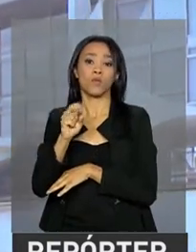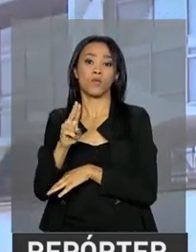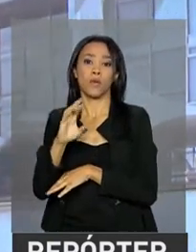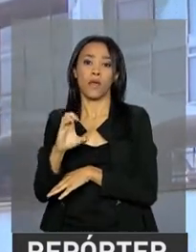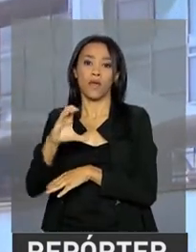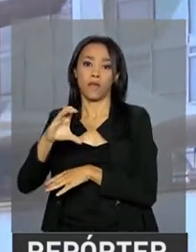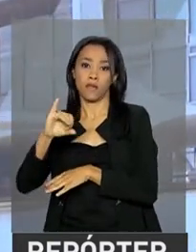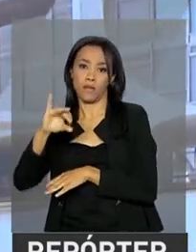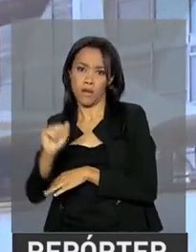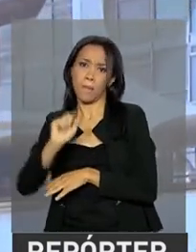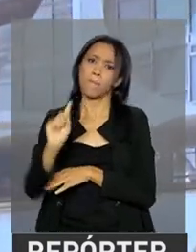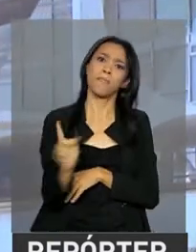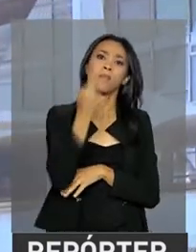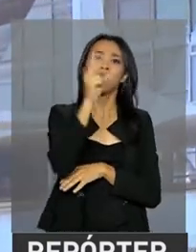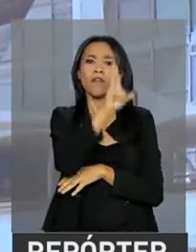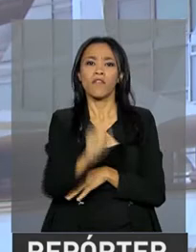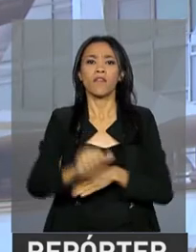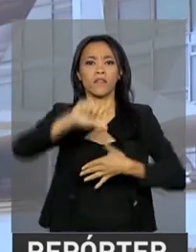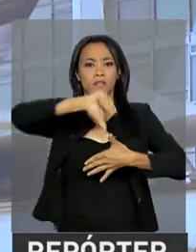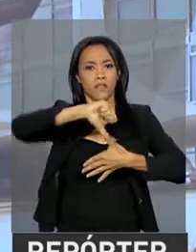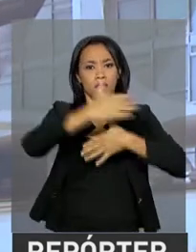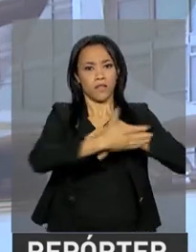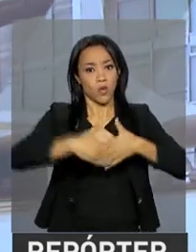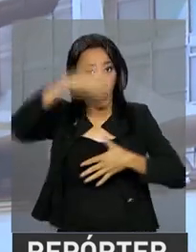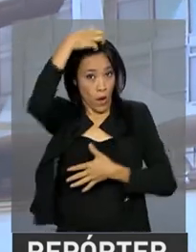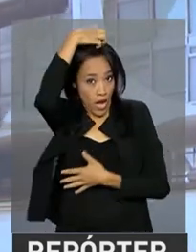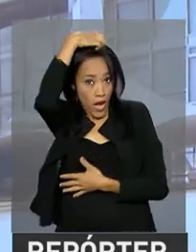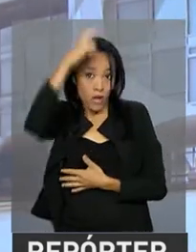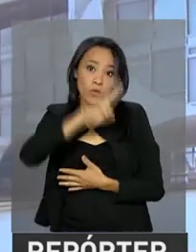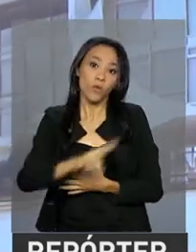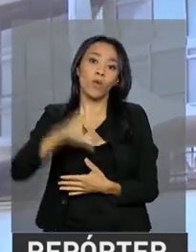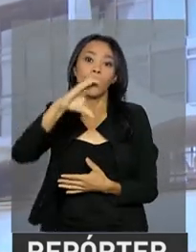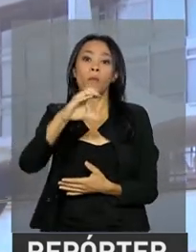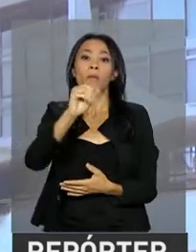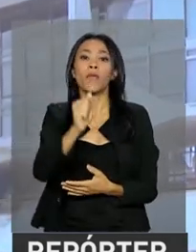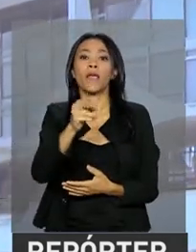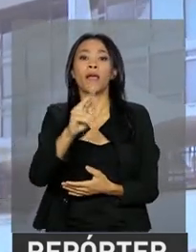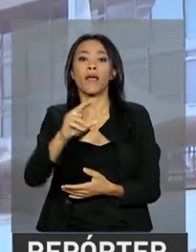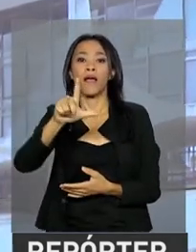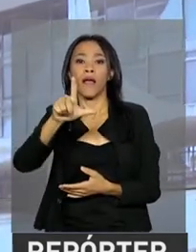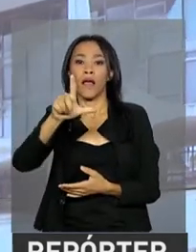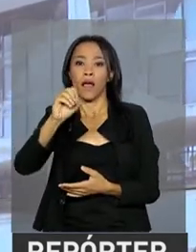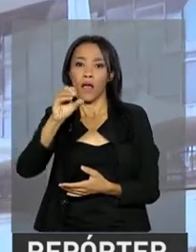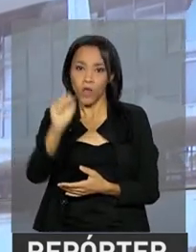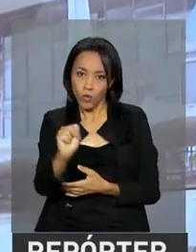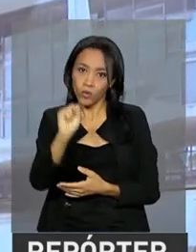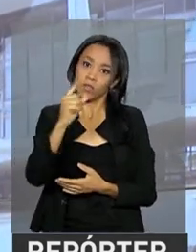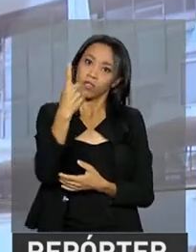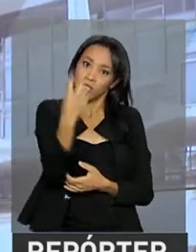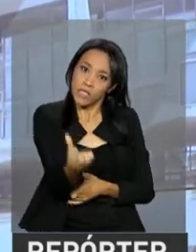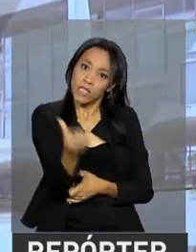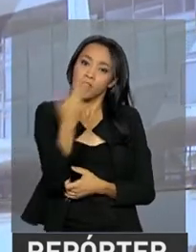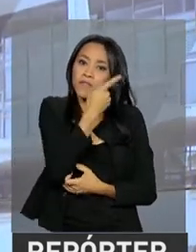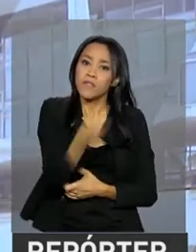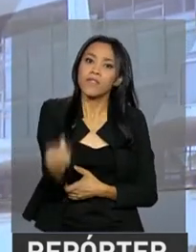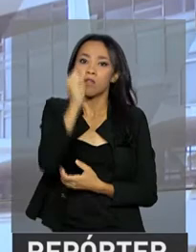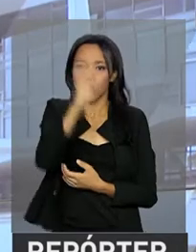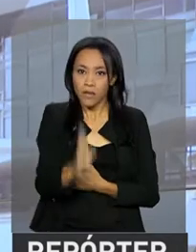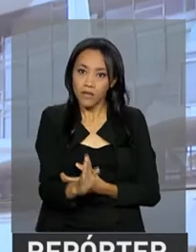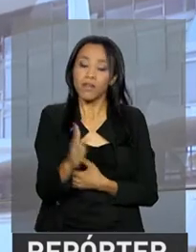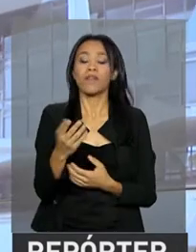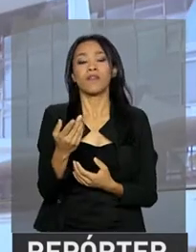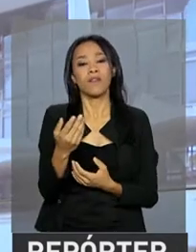América do Sul. O rei Carlos XVI Gustavo, da Suécia, está em visita ao Brasil e também participa do fórum.